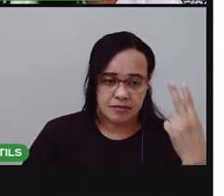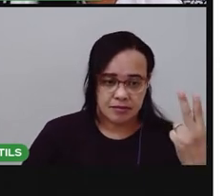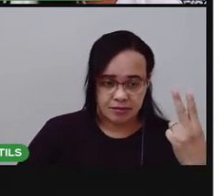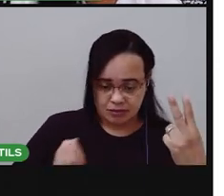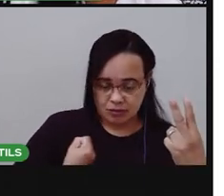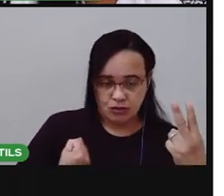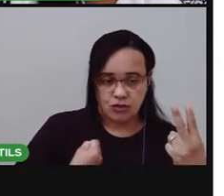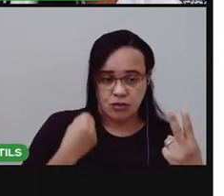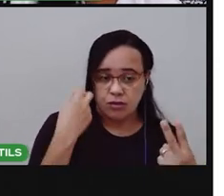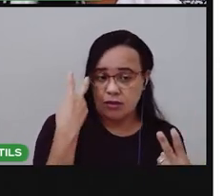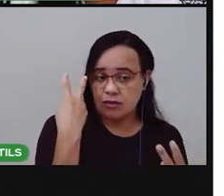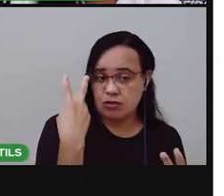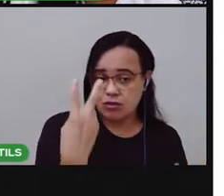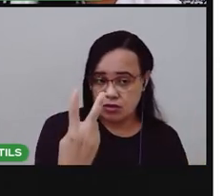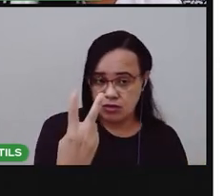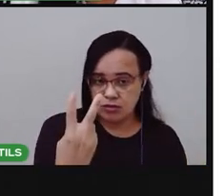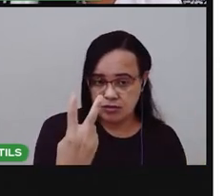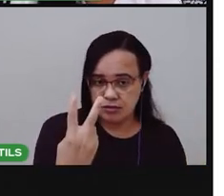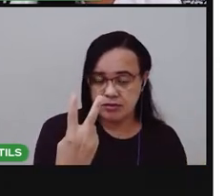Duas bolas.